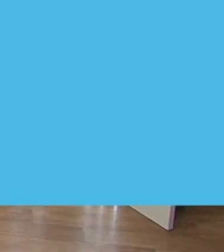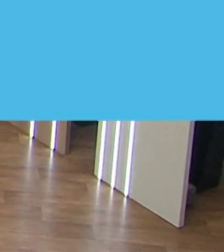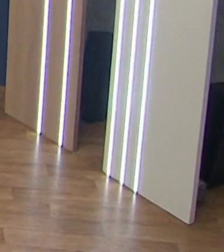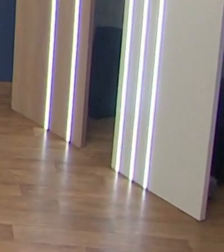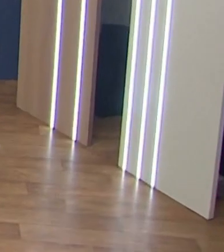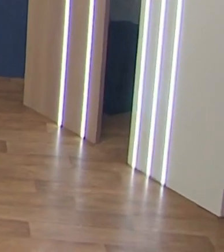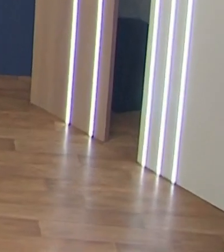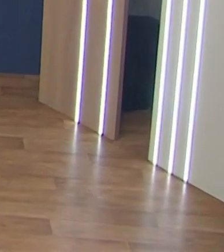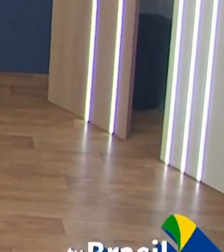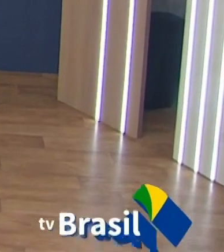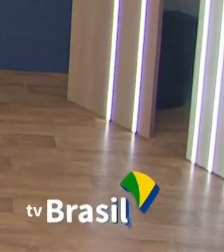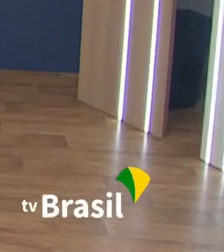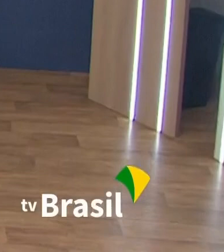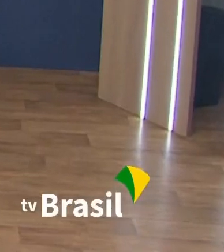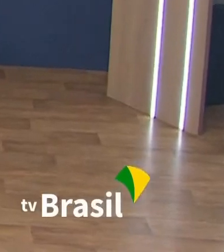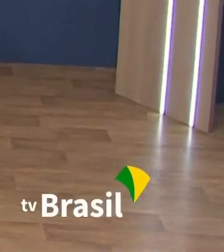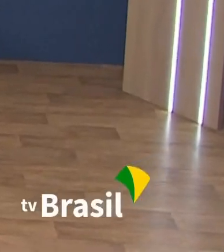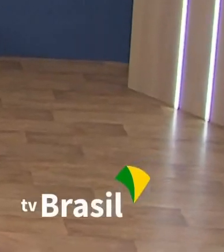Boa noite.